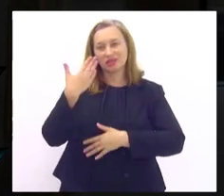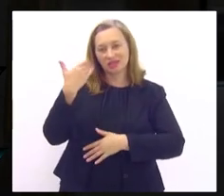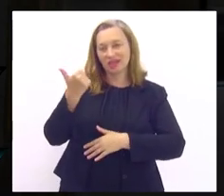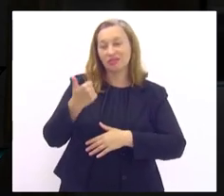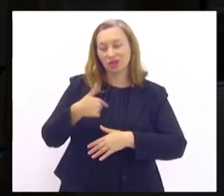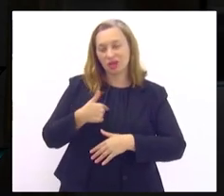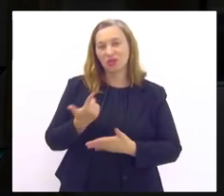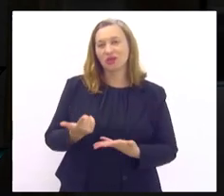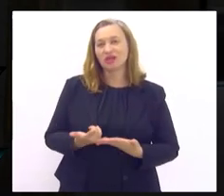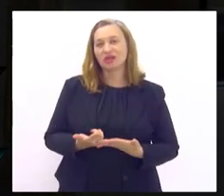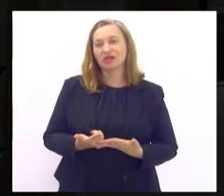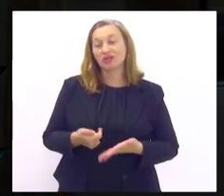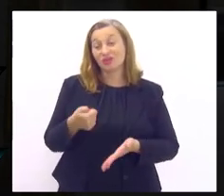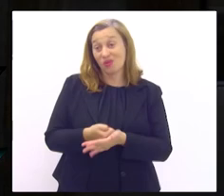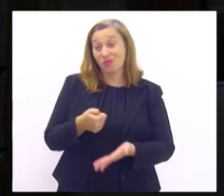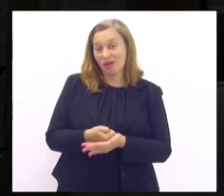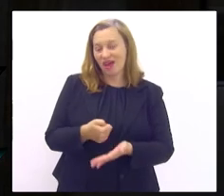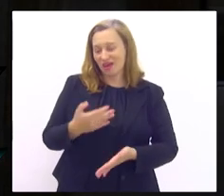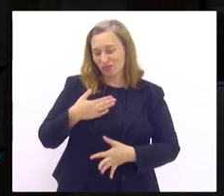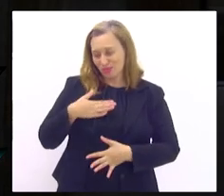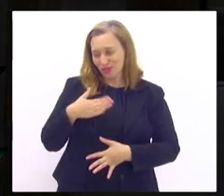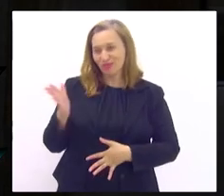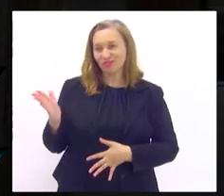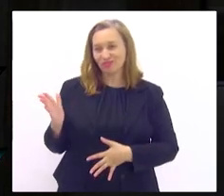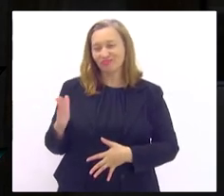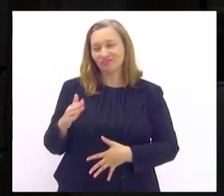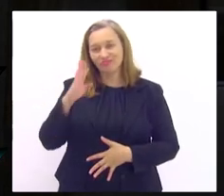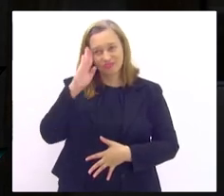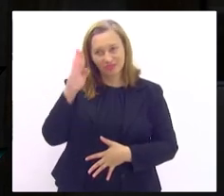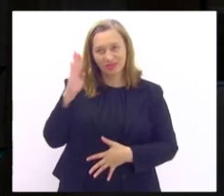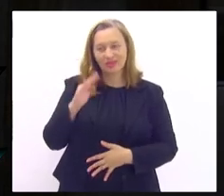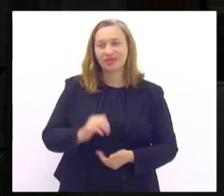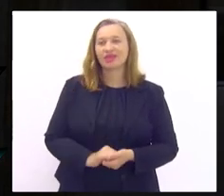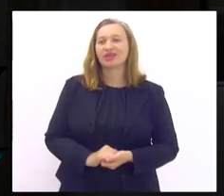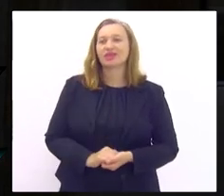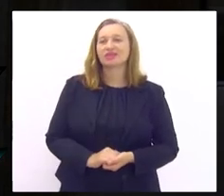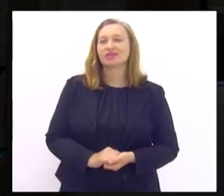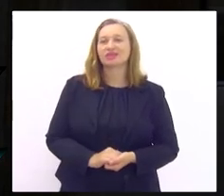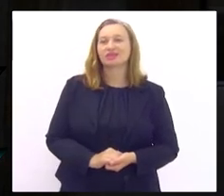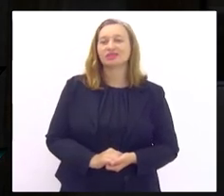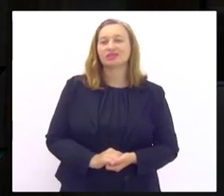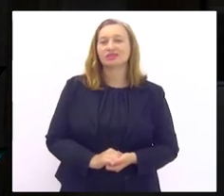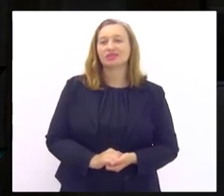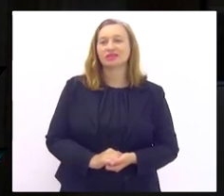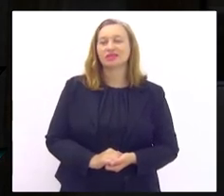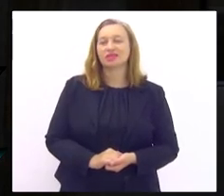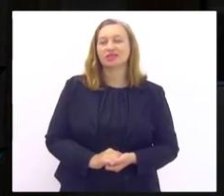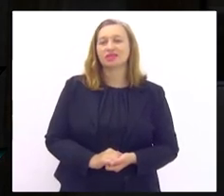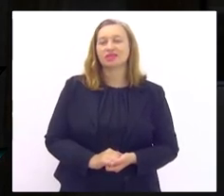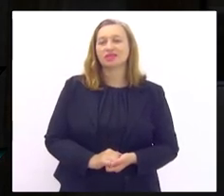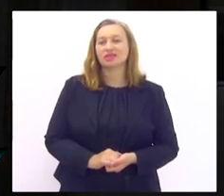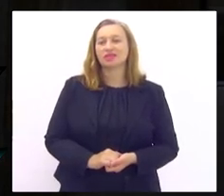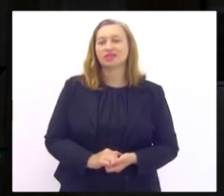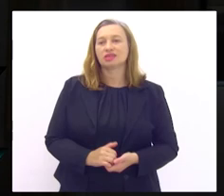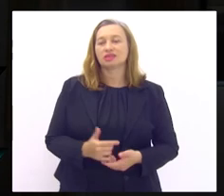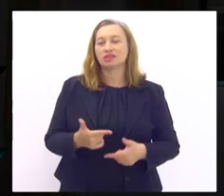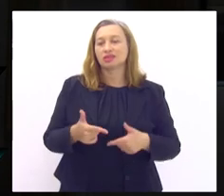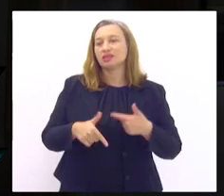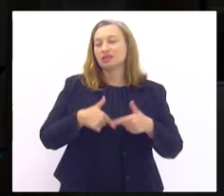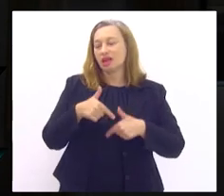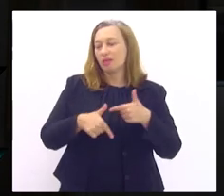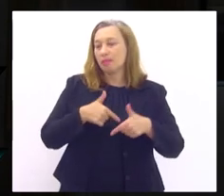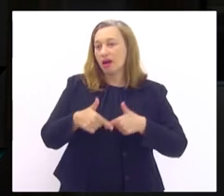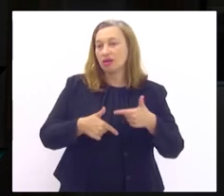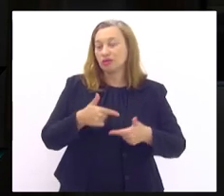sabe que cobrar é comigo mesmo principalmente demandas tão tão absurdas posso falar assim